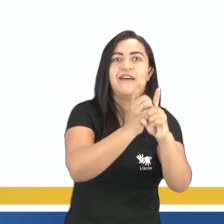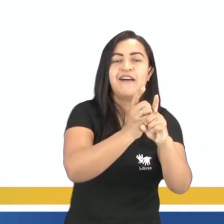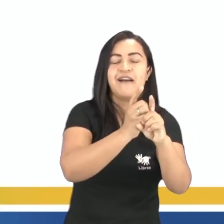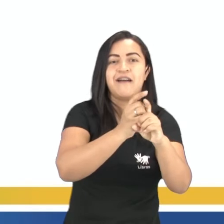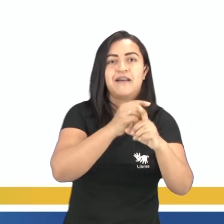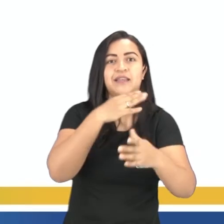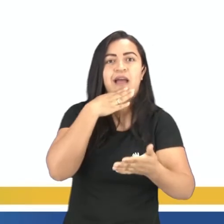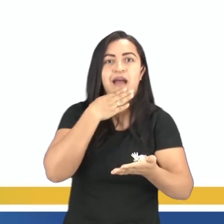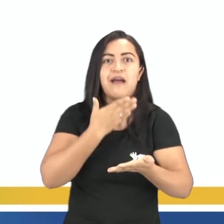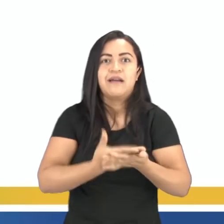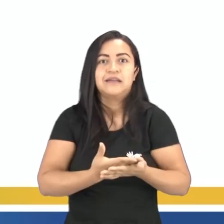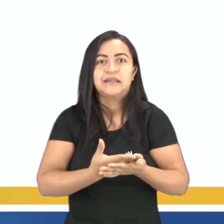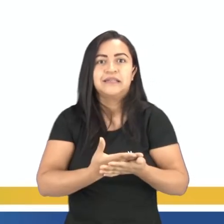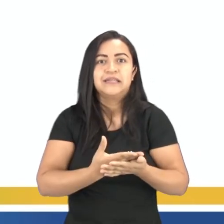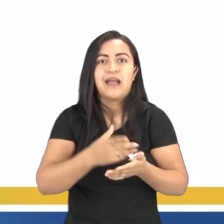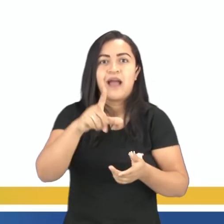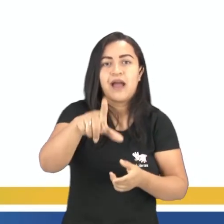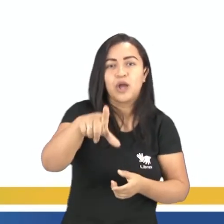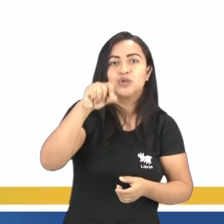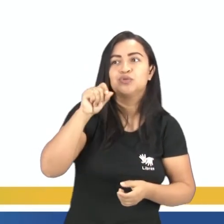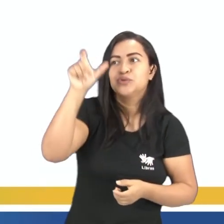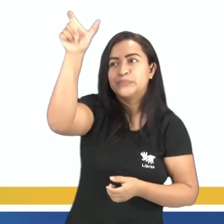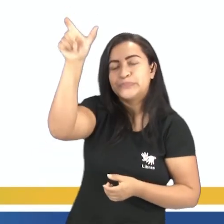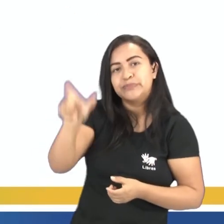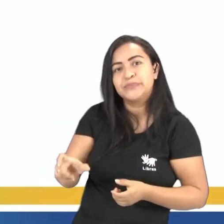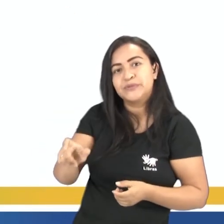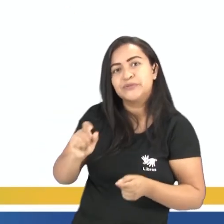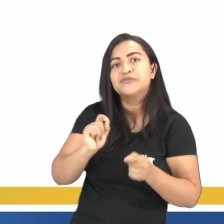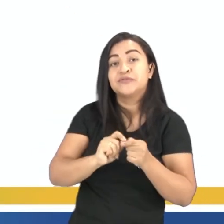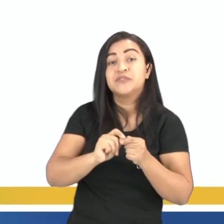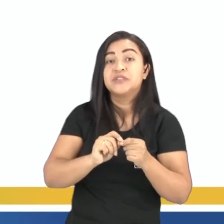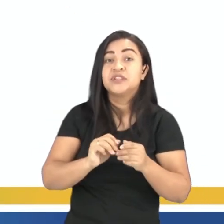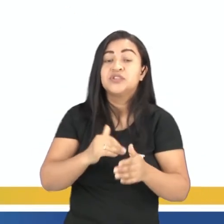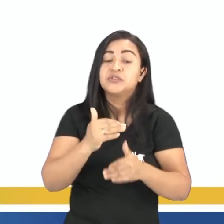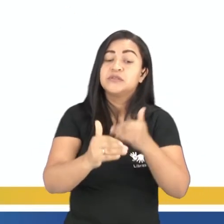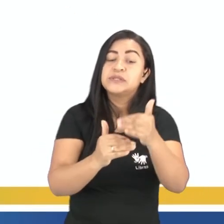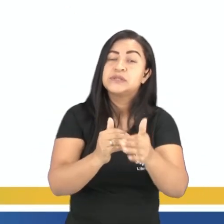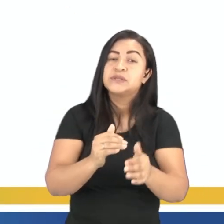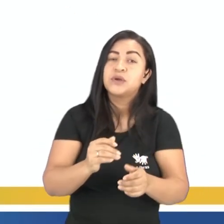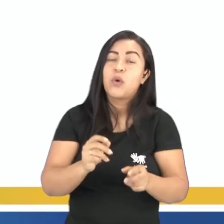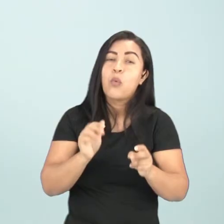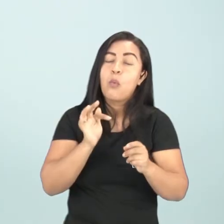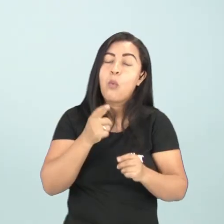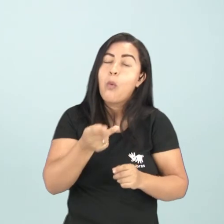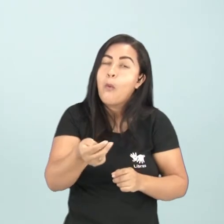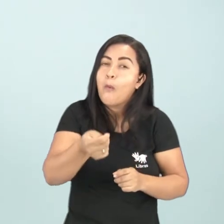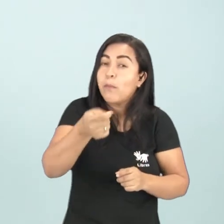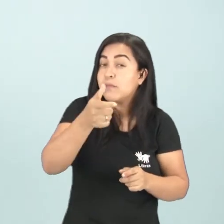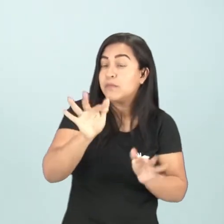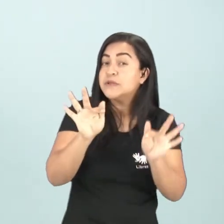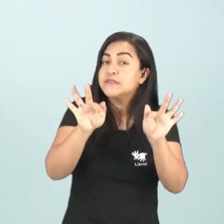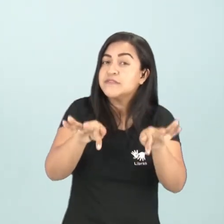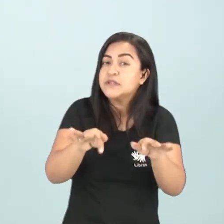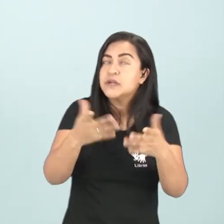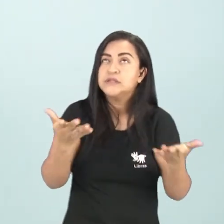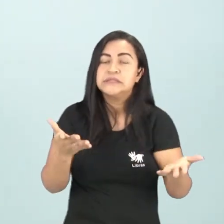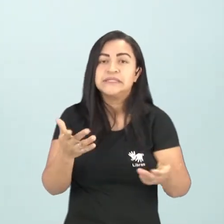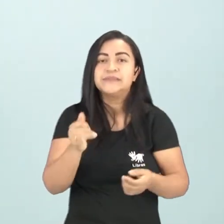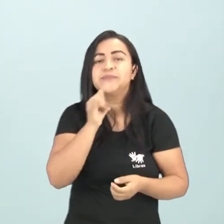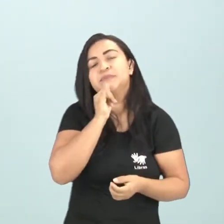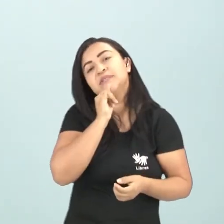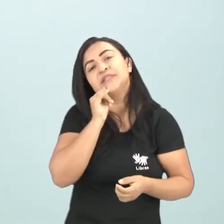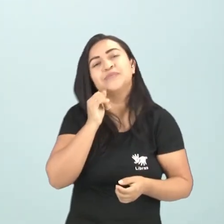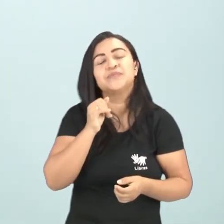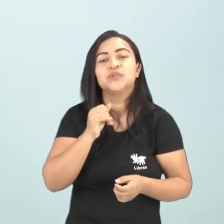a escolha que ele fizer já vai caminhar para o fim da história, tá bom? Então, vamos supor que o problema dele tenha se